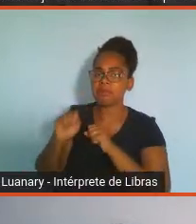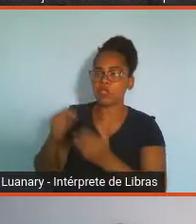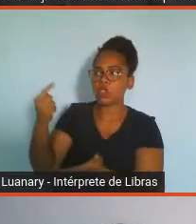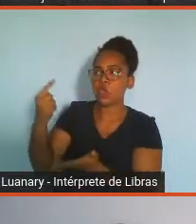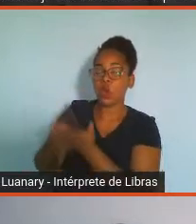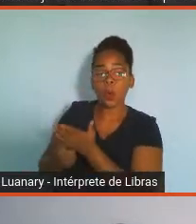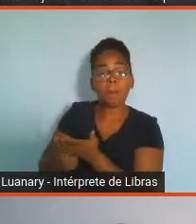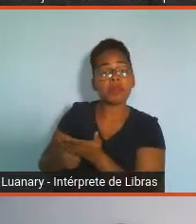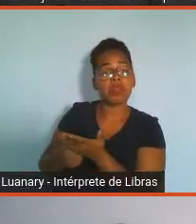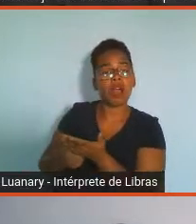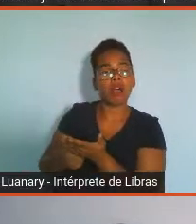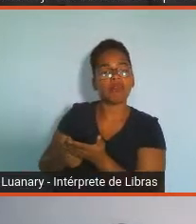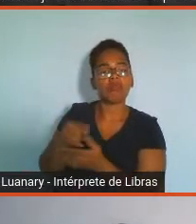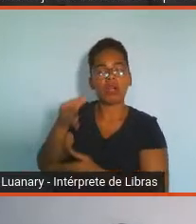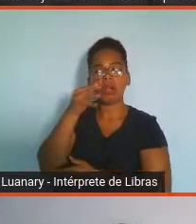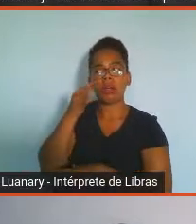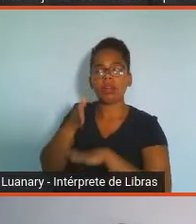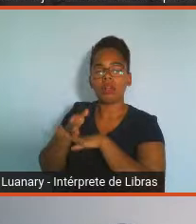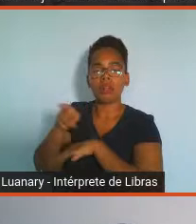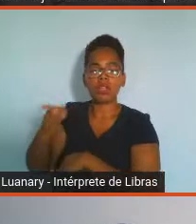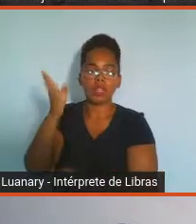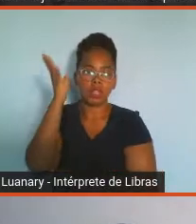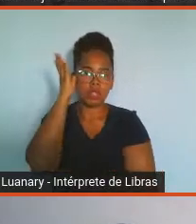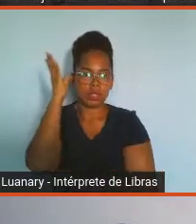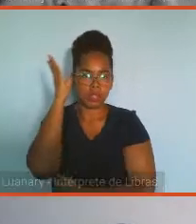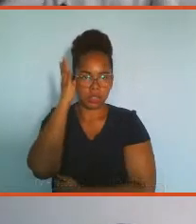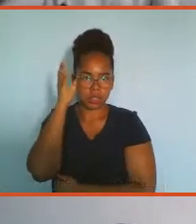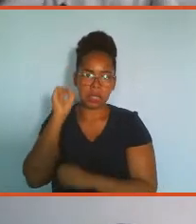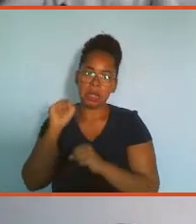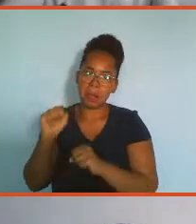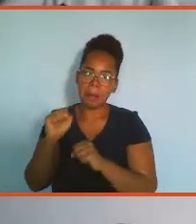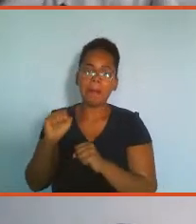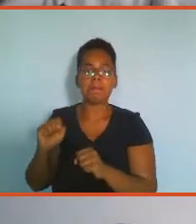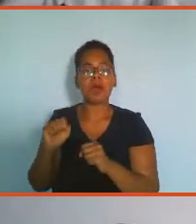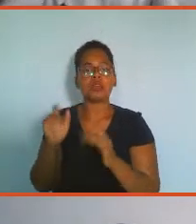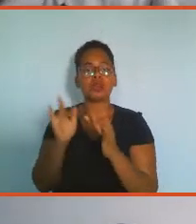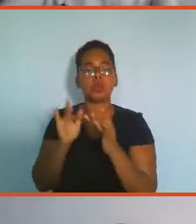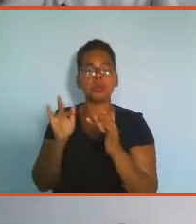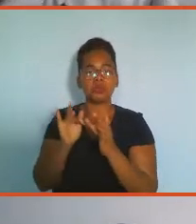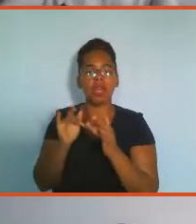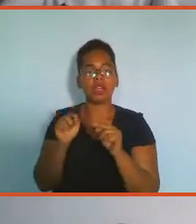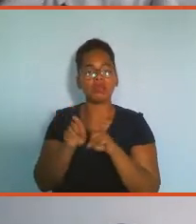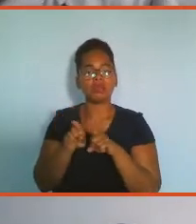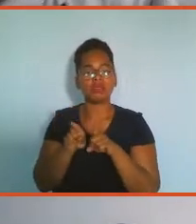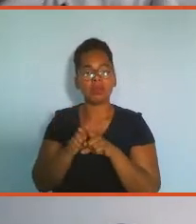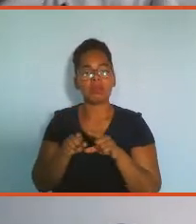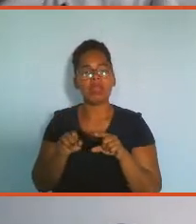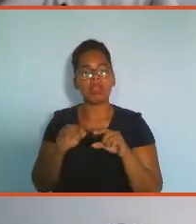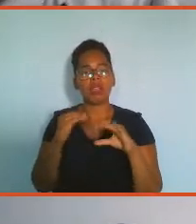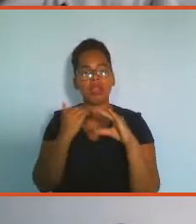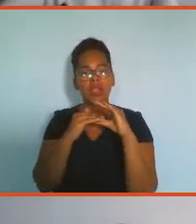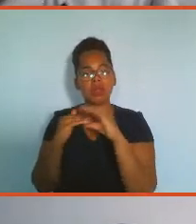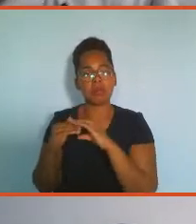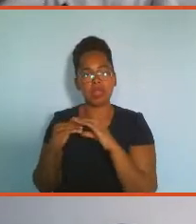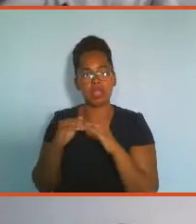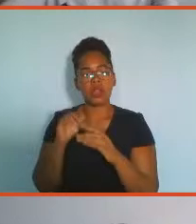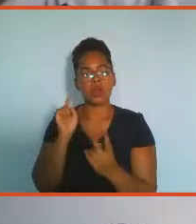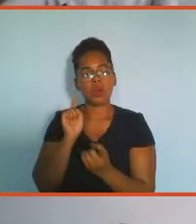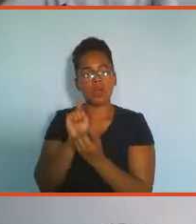visita acessando o agenda atendimento .sescsp.org .br